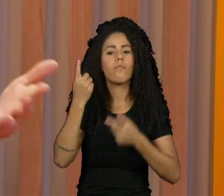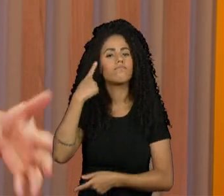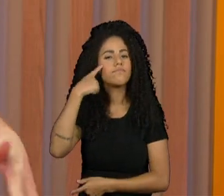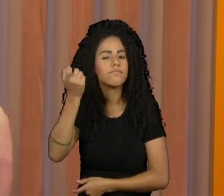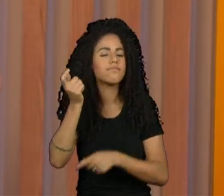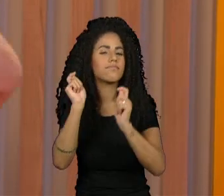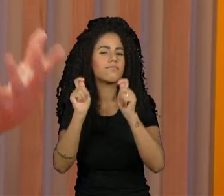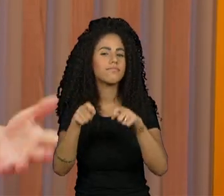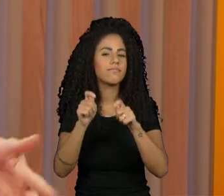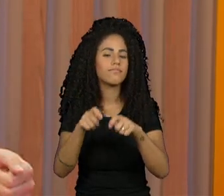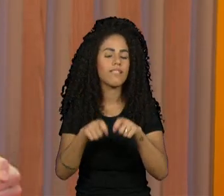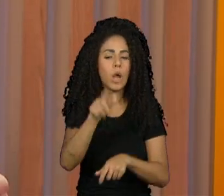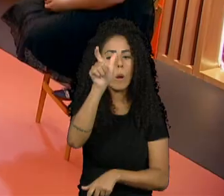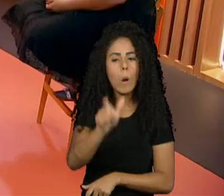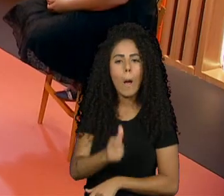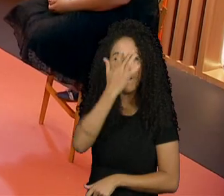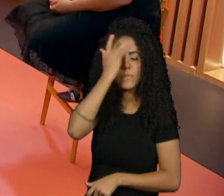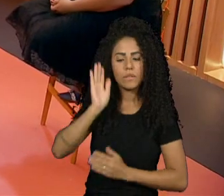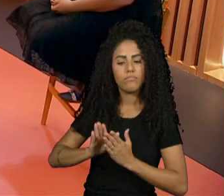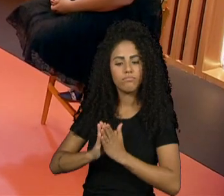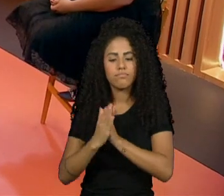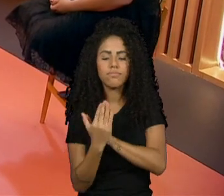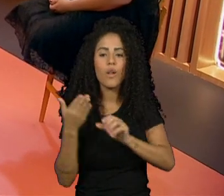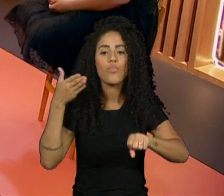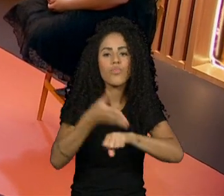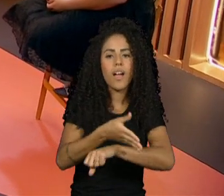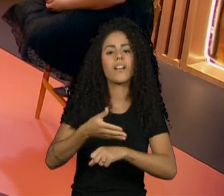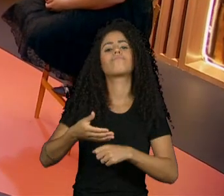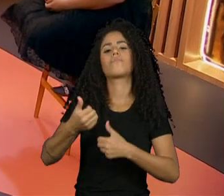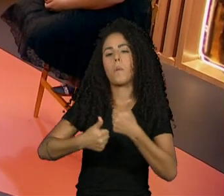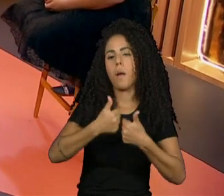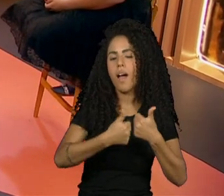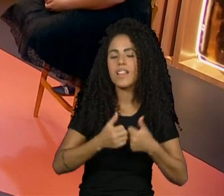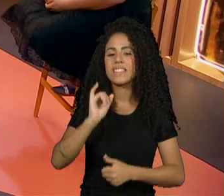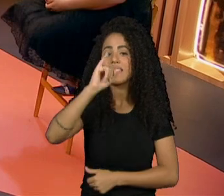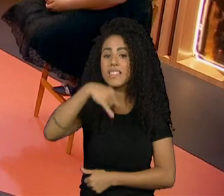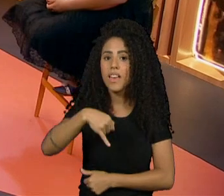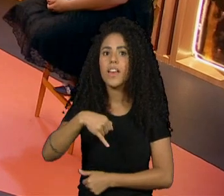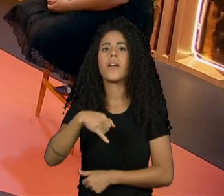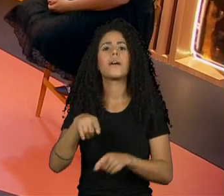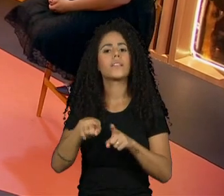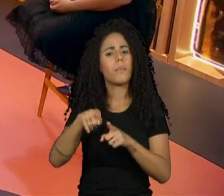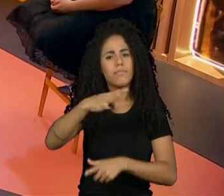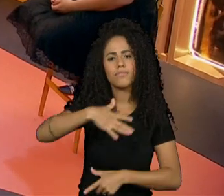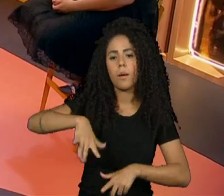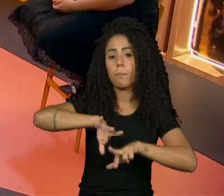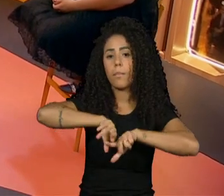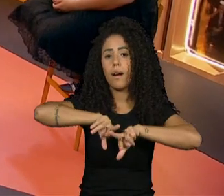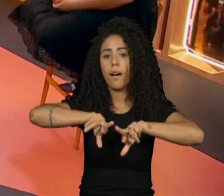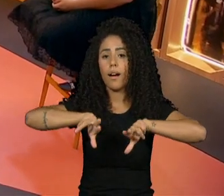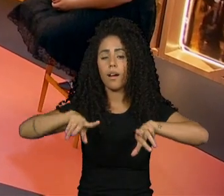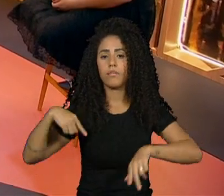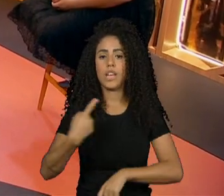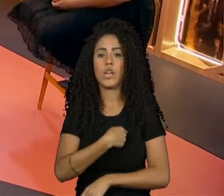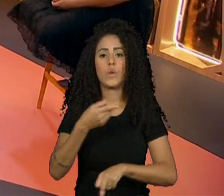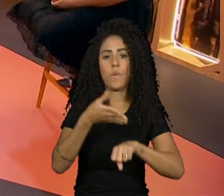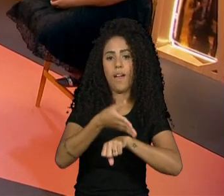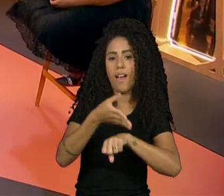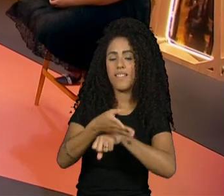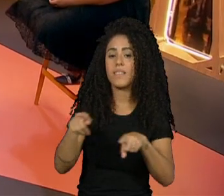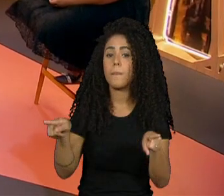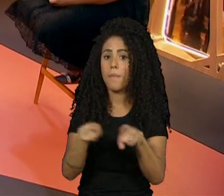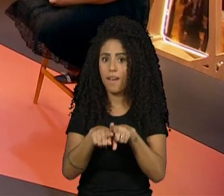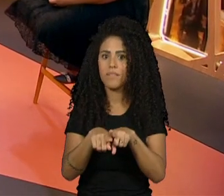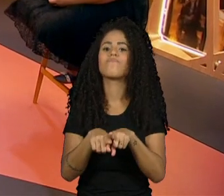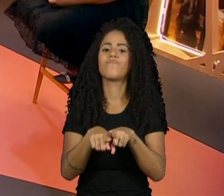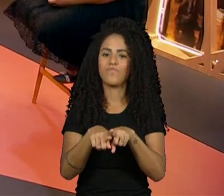possível que a gente esteja participando dos esportes de alto rendimento, mas dos esportes comuns, que a gente faça parte desse ambiente também, né? Mas